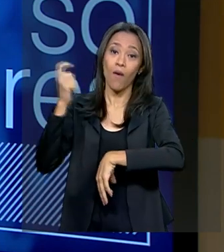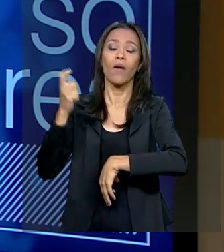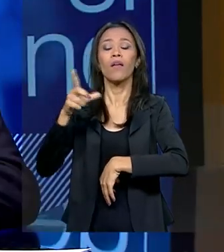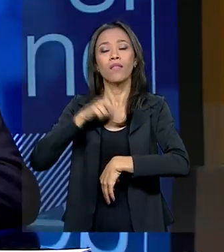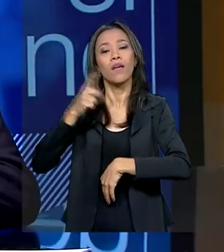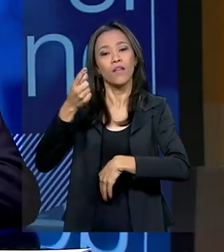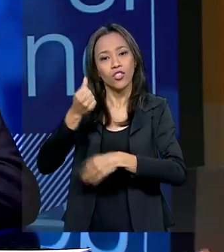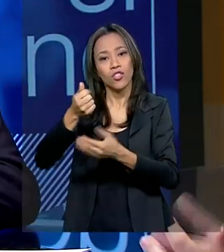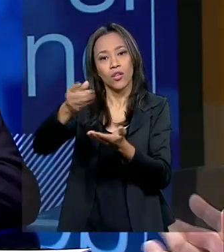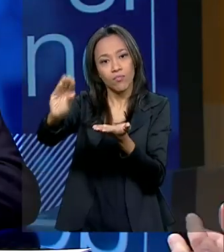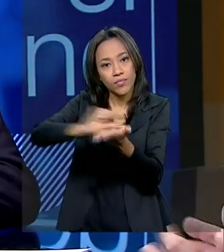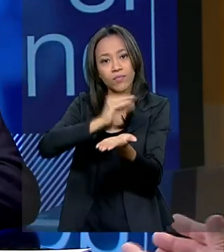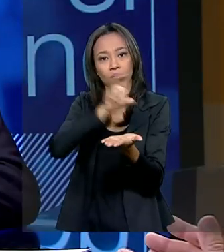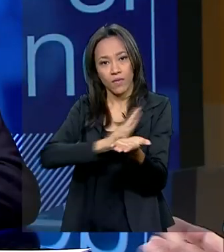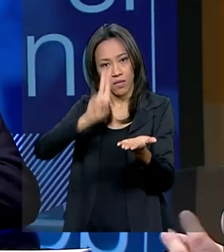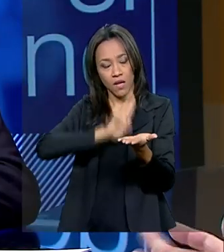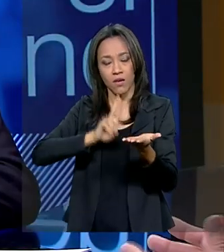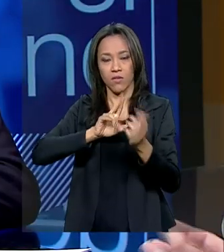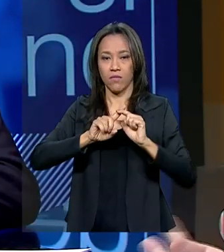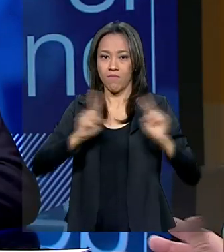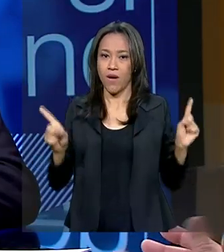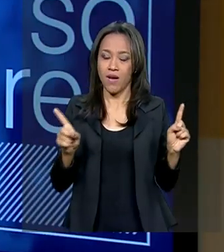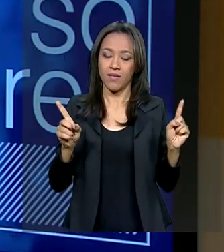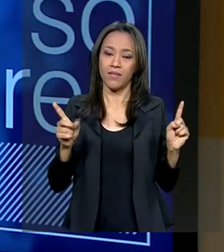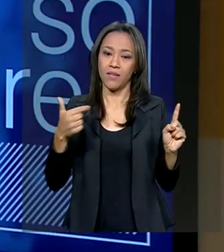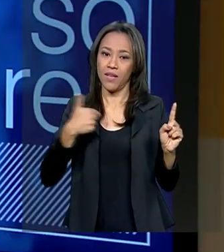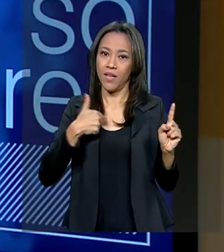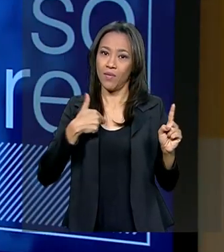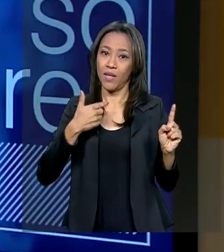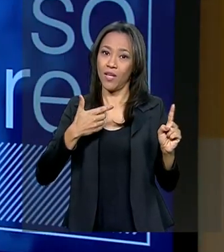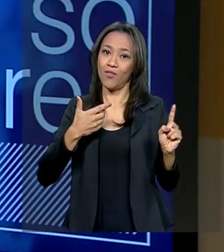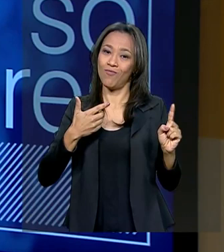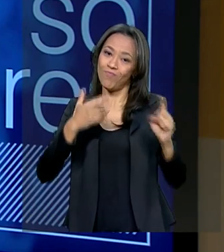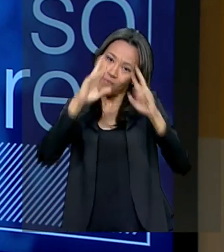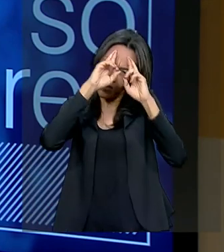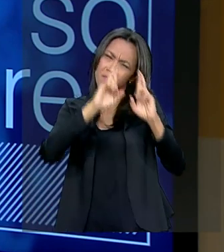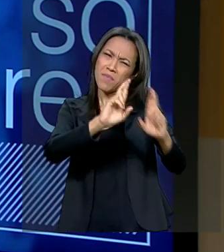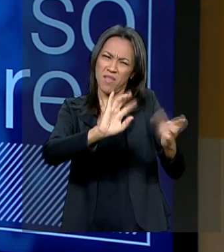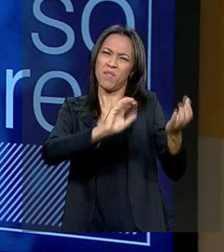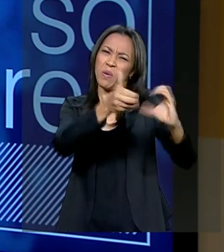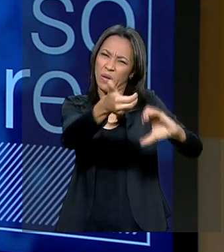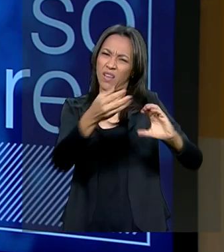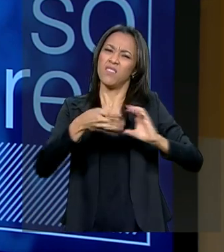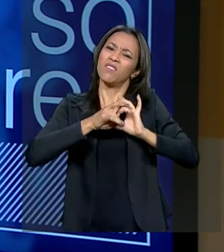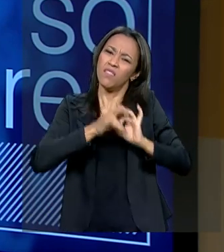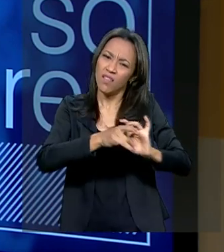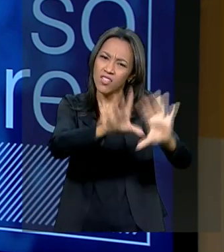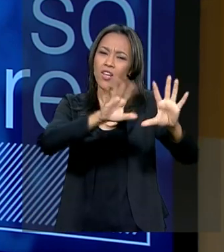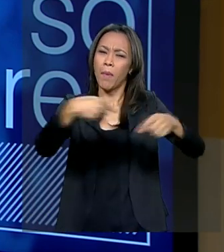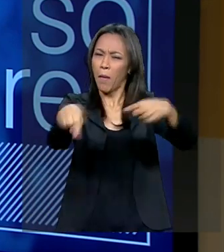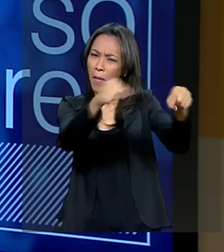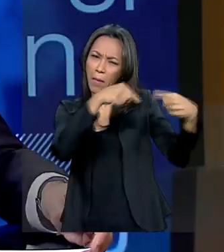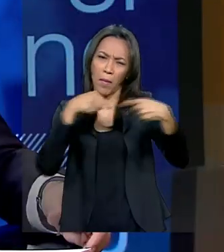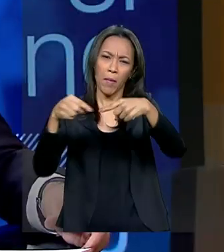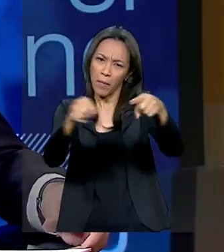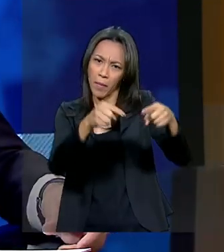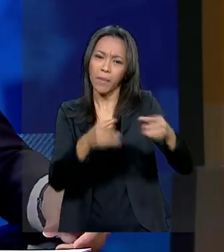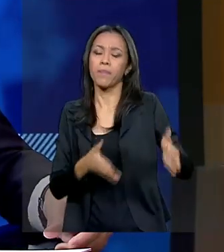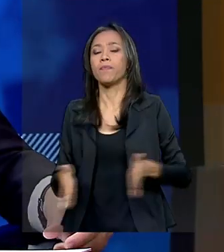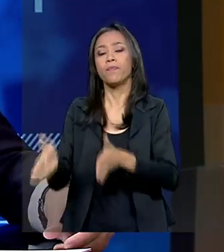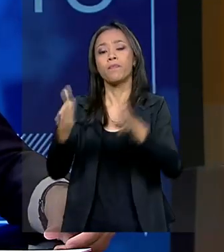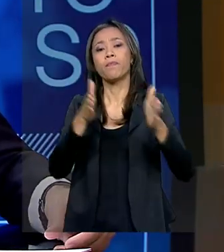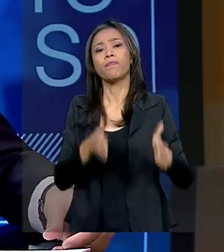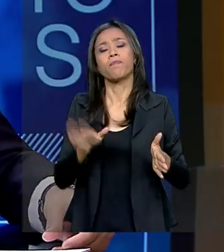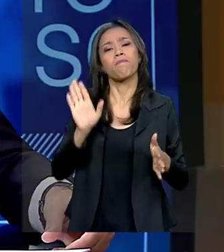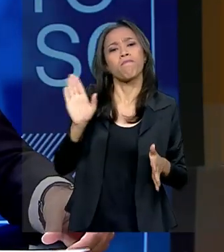recursos para as universidades. Mas eu tenho muito apreço pelo Congresso, então estamos discutindo no governo como conduzir isso. E a